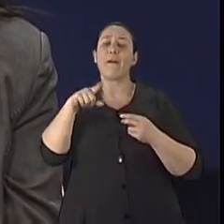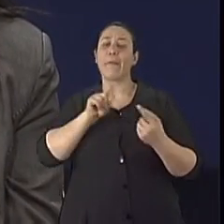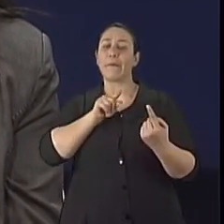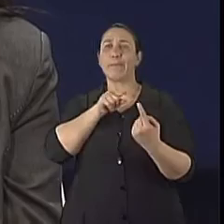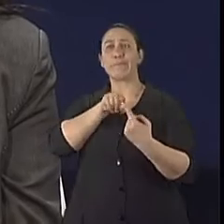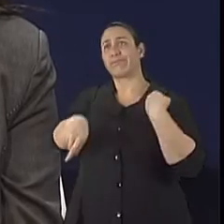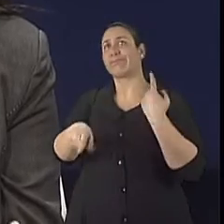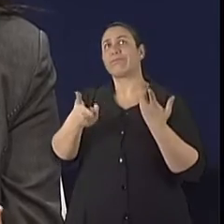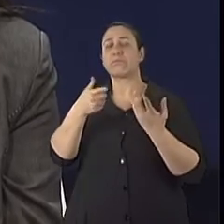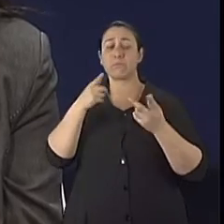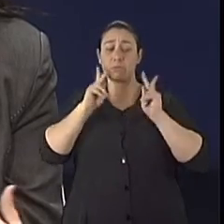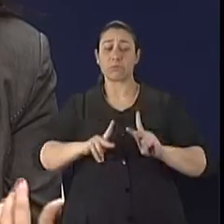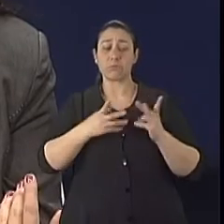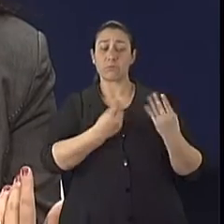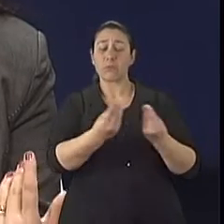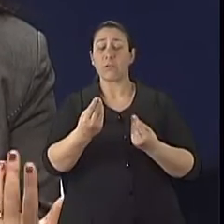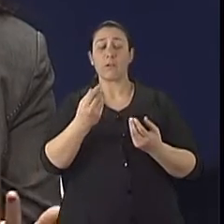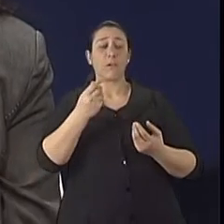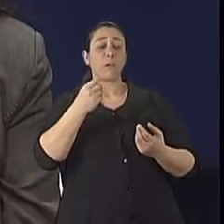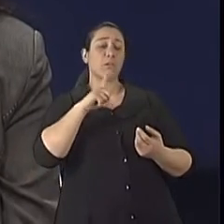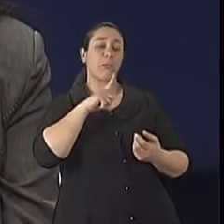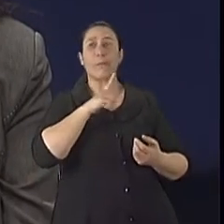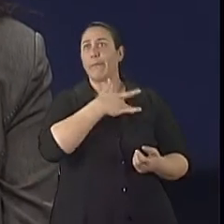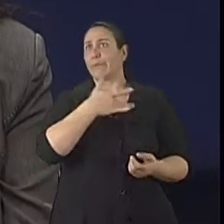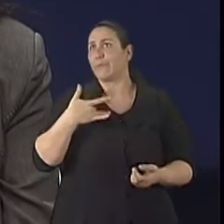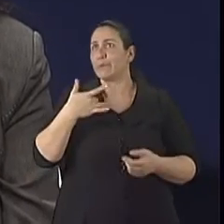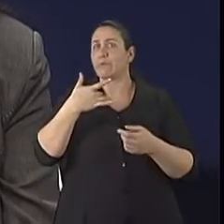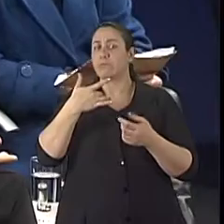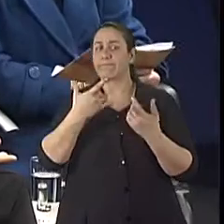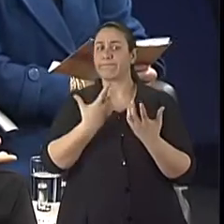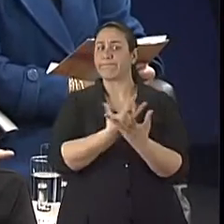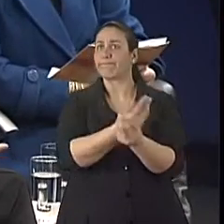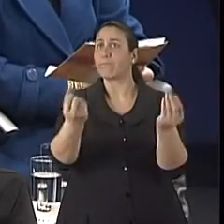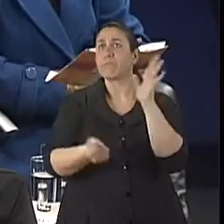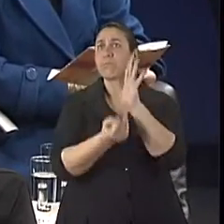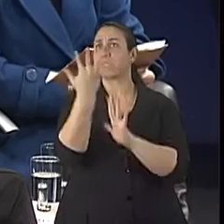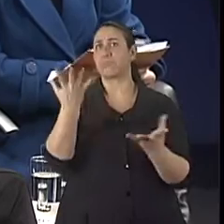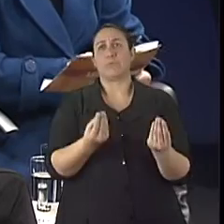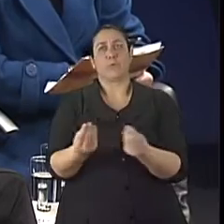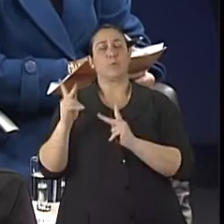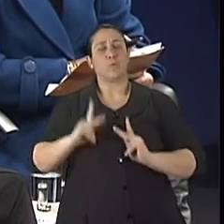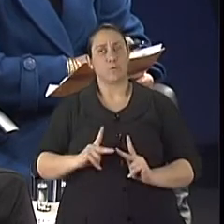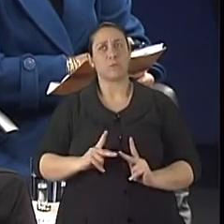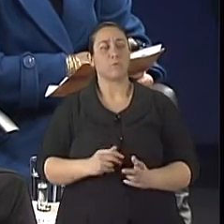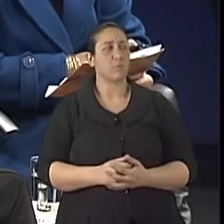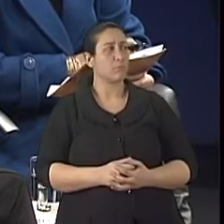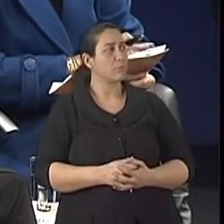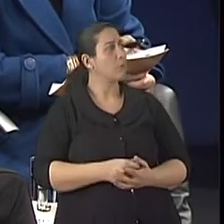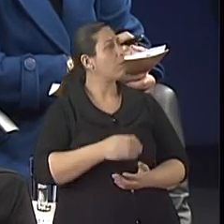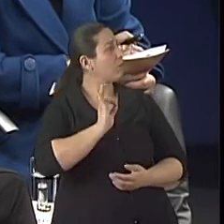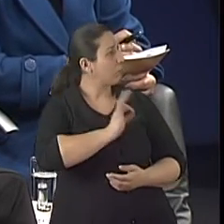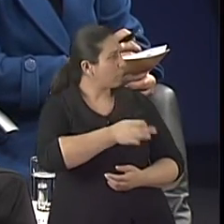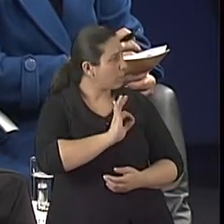isso tem sido considerado até como um problema de saúde pública. Ah, ok. Vai terminar no problema de saúde